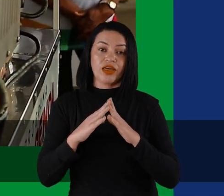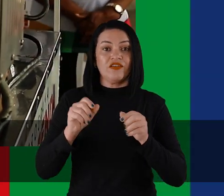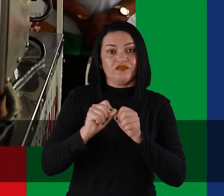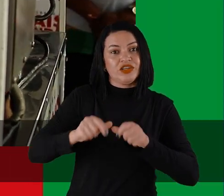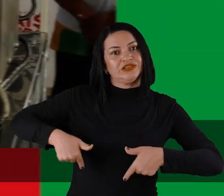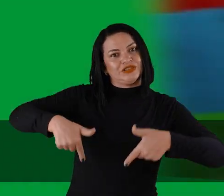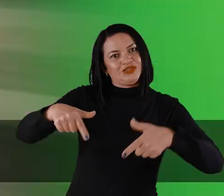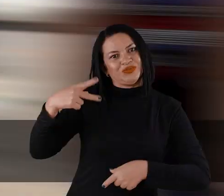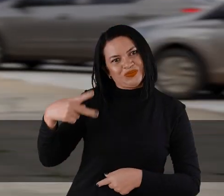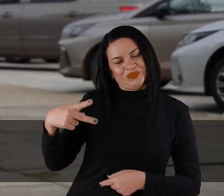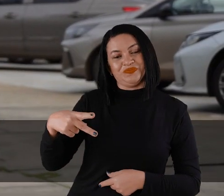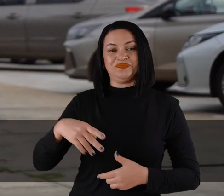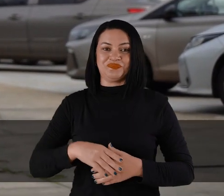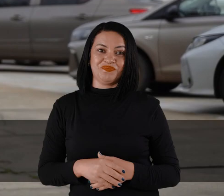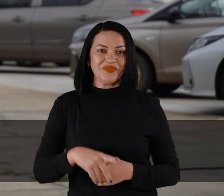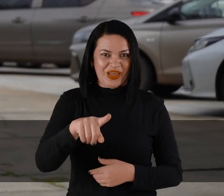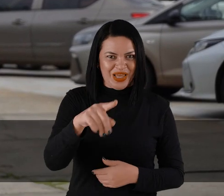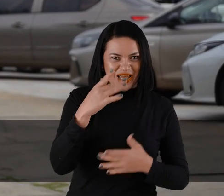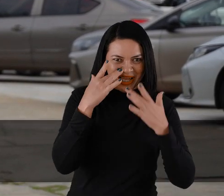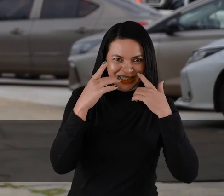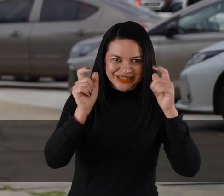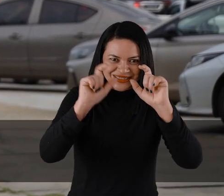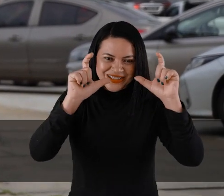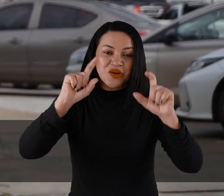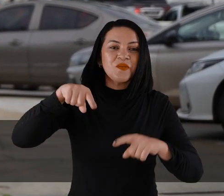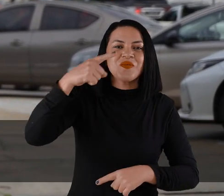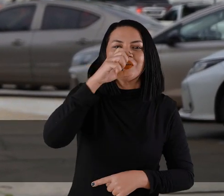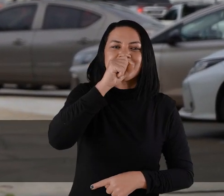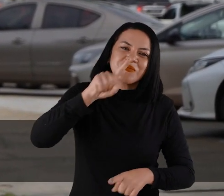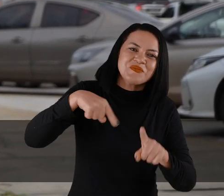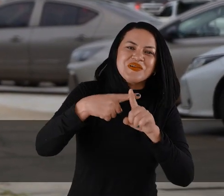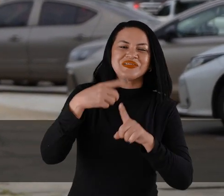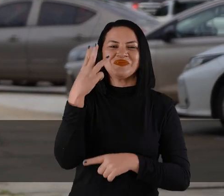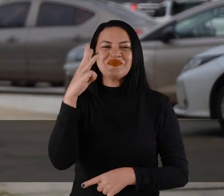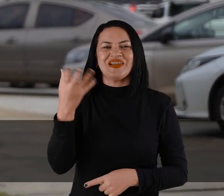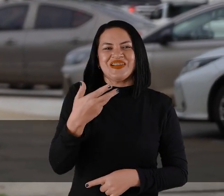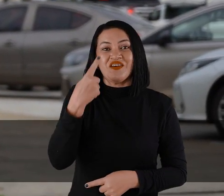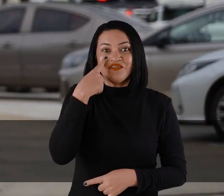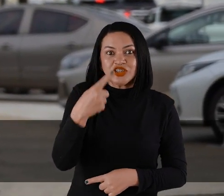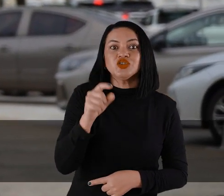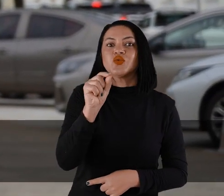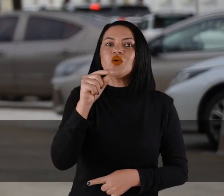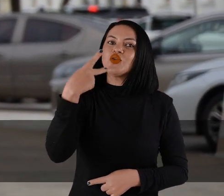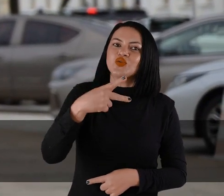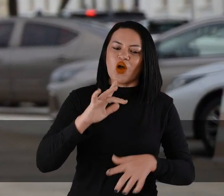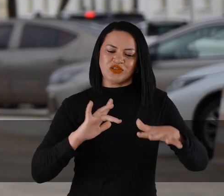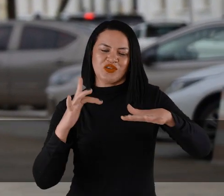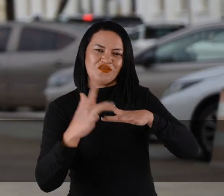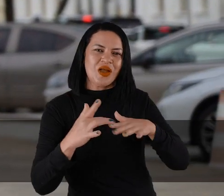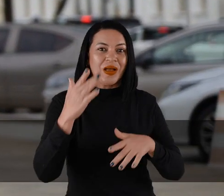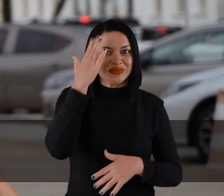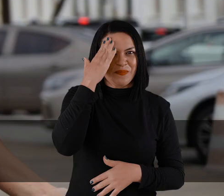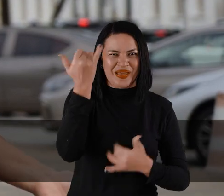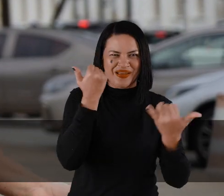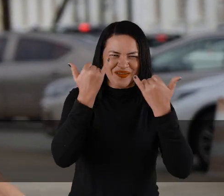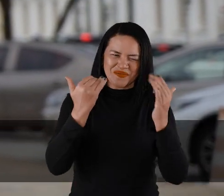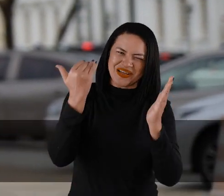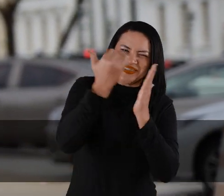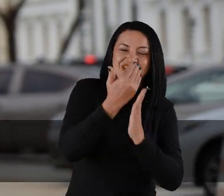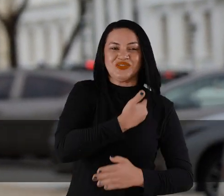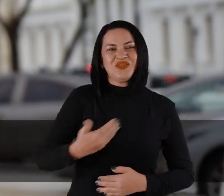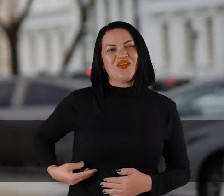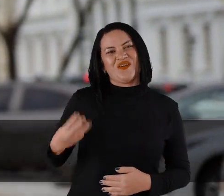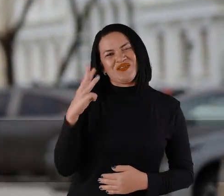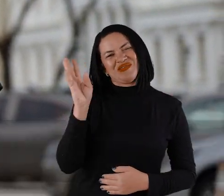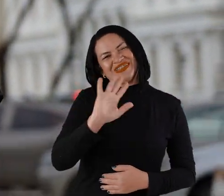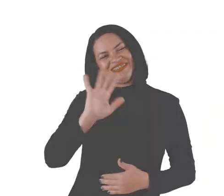execução dos serviços. Ei, te liga! No próximo sábado tem mais Maranhão Ligeiro. Fica de olho no nosso feed para saber mais sobre as ações do